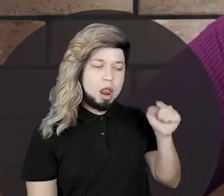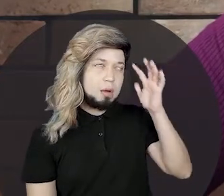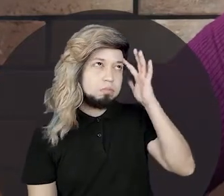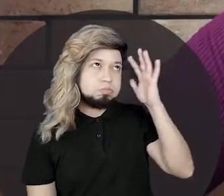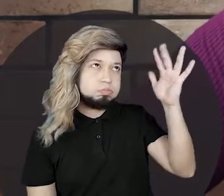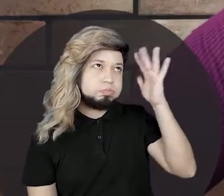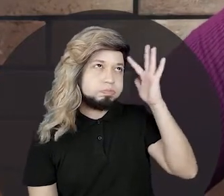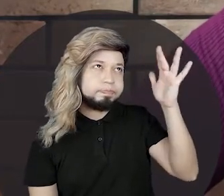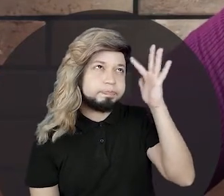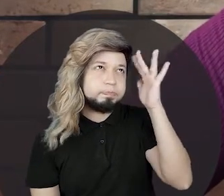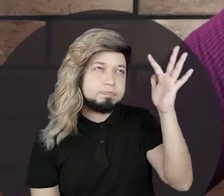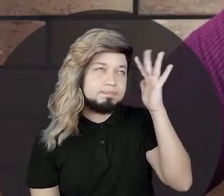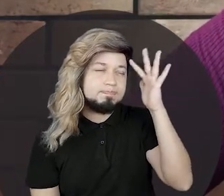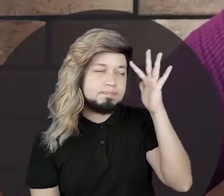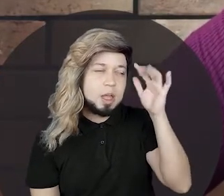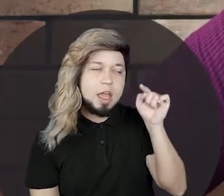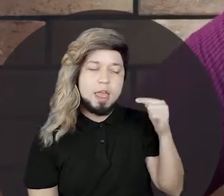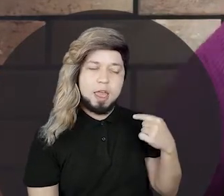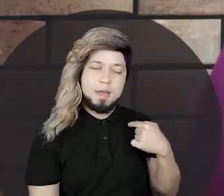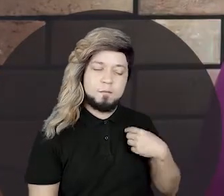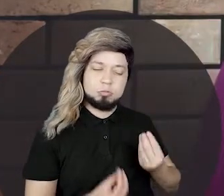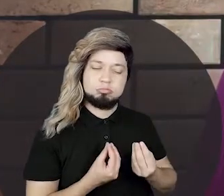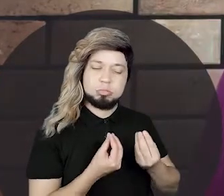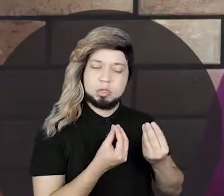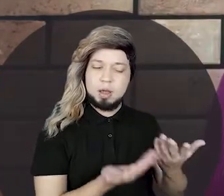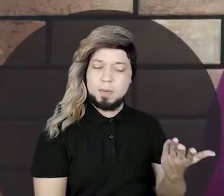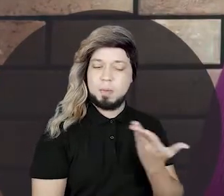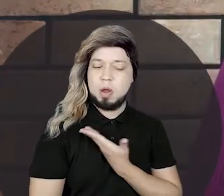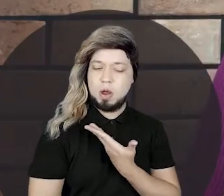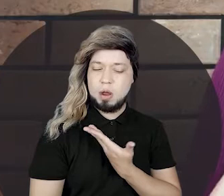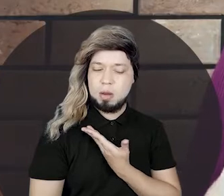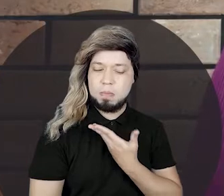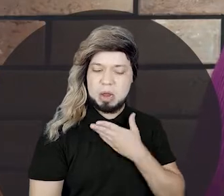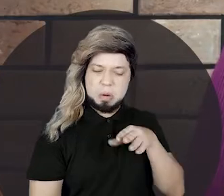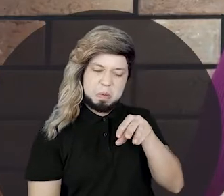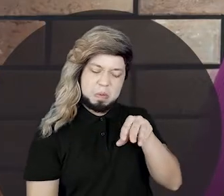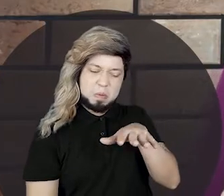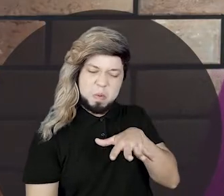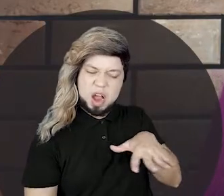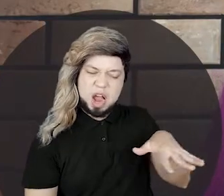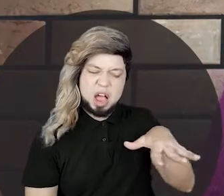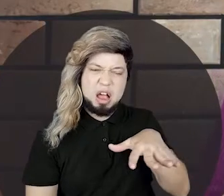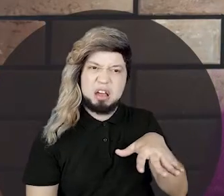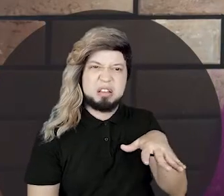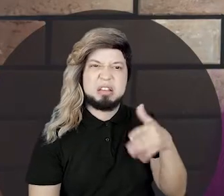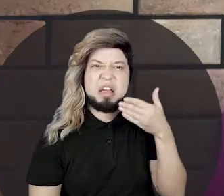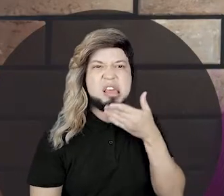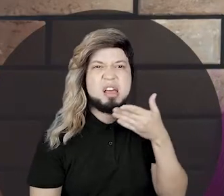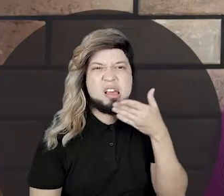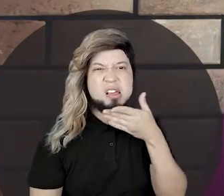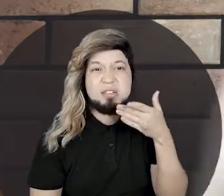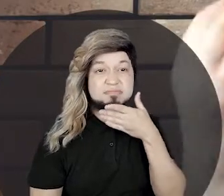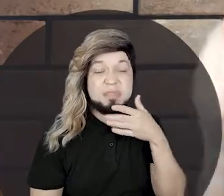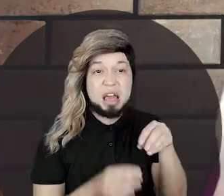e pensou em dar para o compadre pobre um terreno, mas um terreno que não era muito